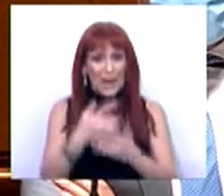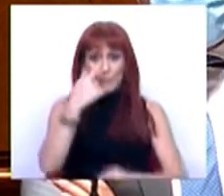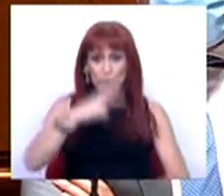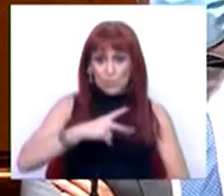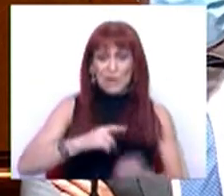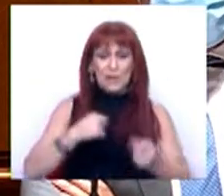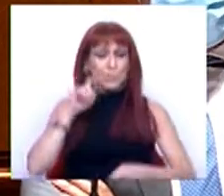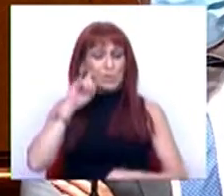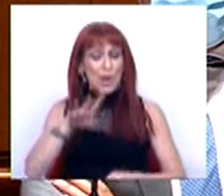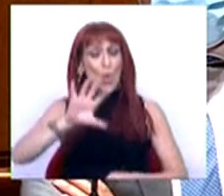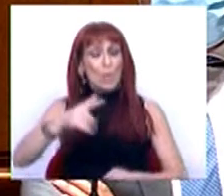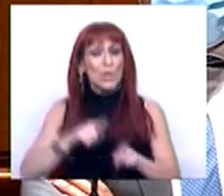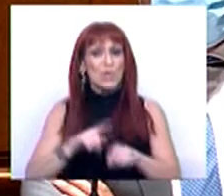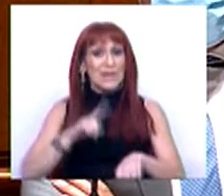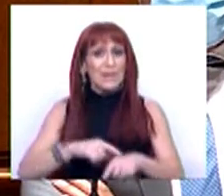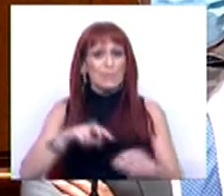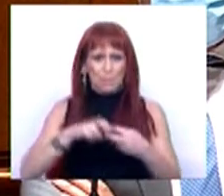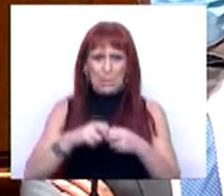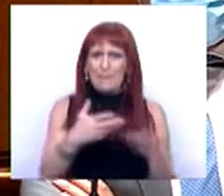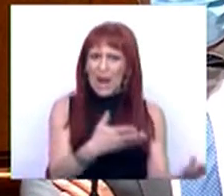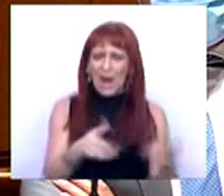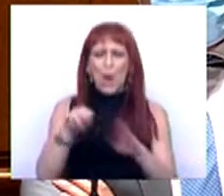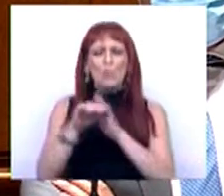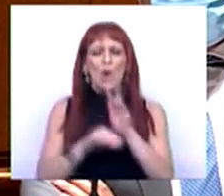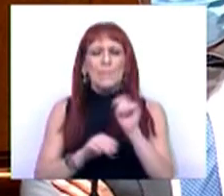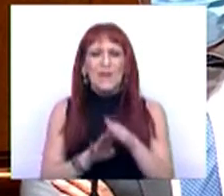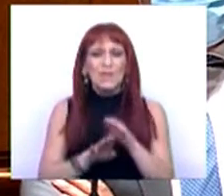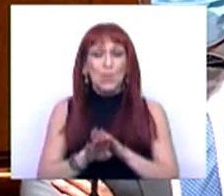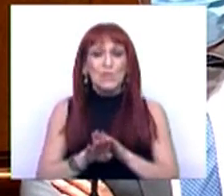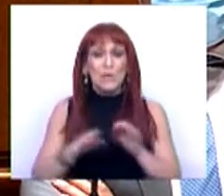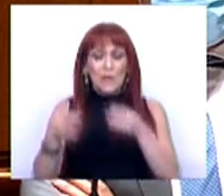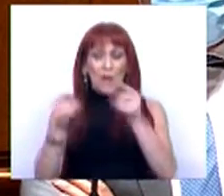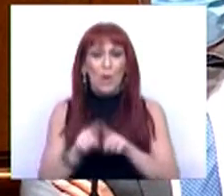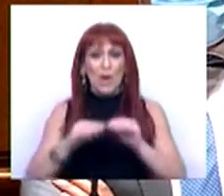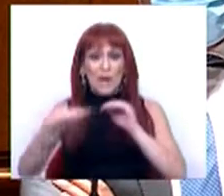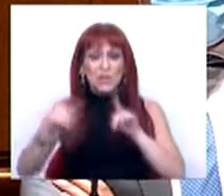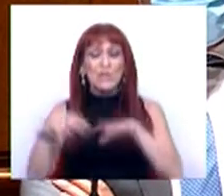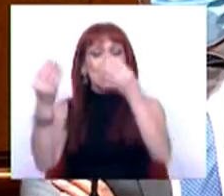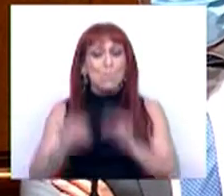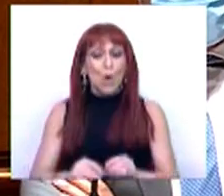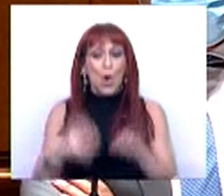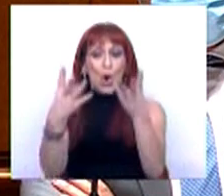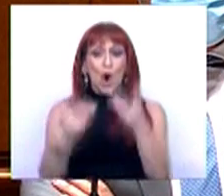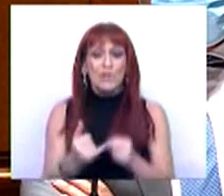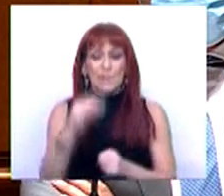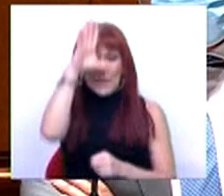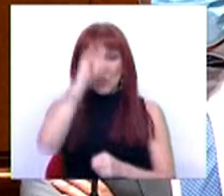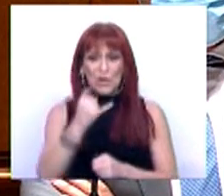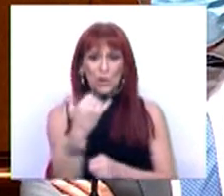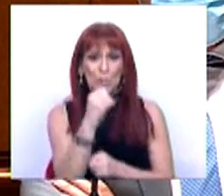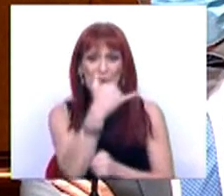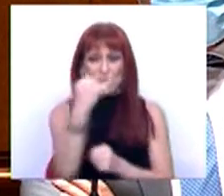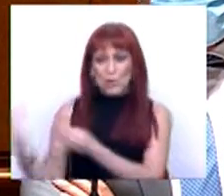portugueses e proteger o país em momentos de adversidade, que este programa de estabilidade está elaborado e que o Orçamento de Estado para 2022 foi